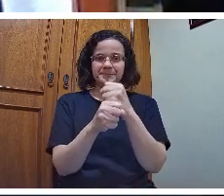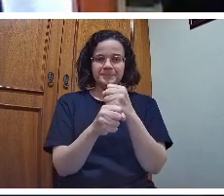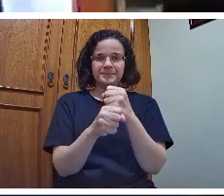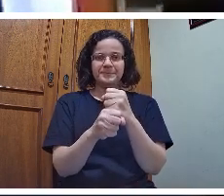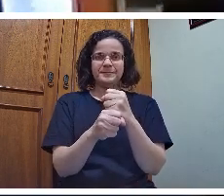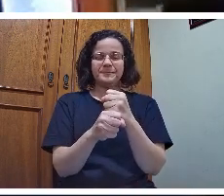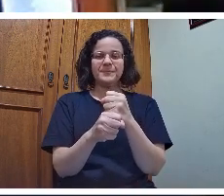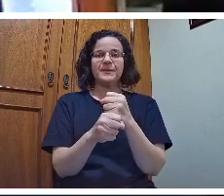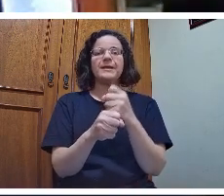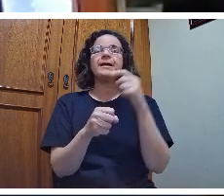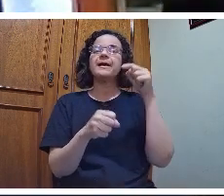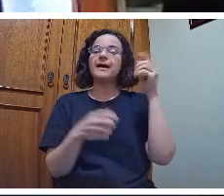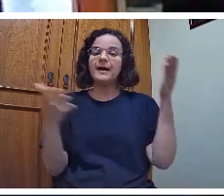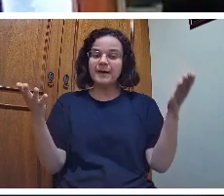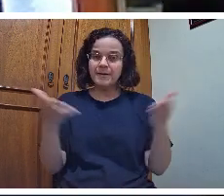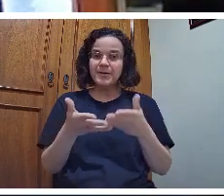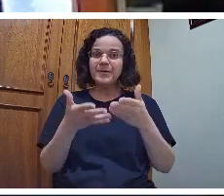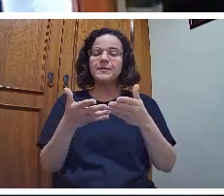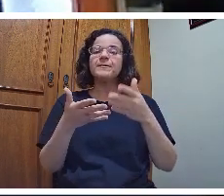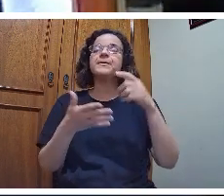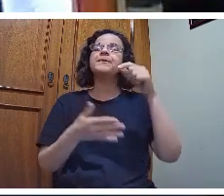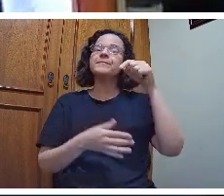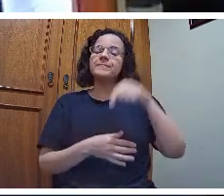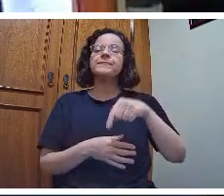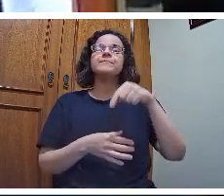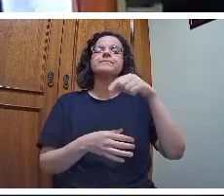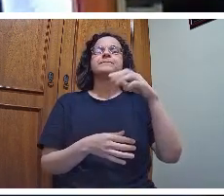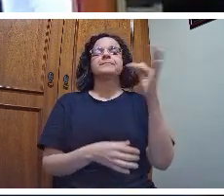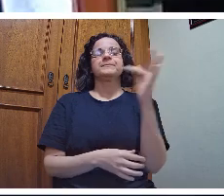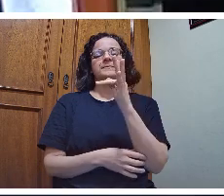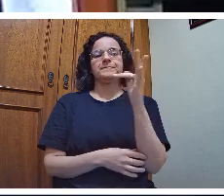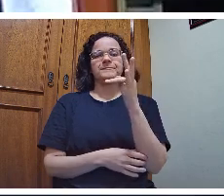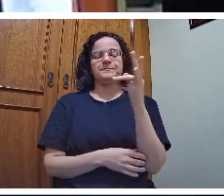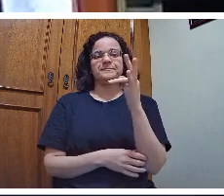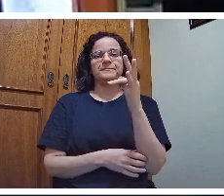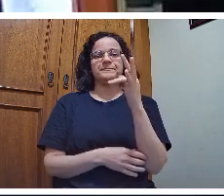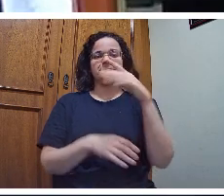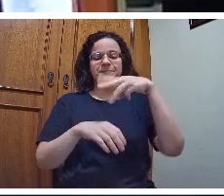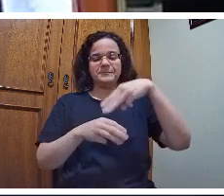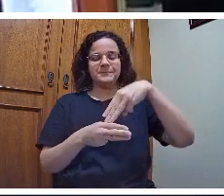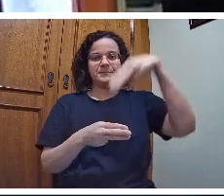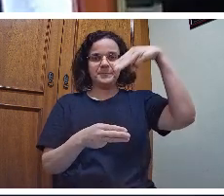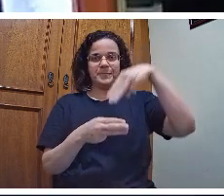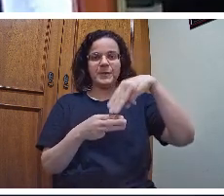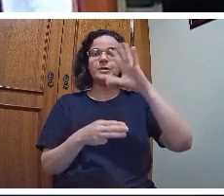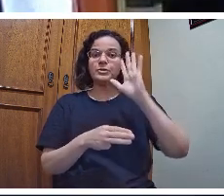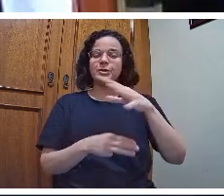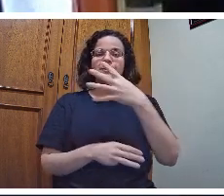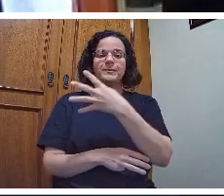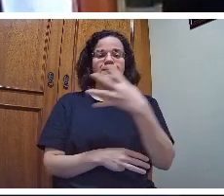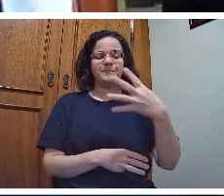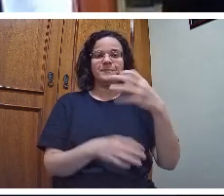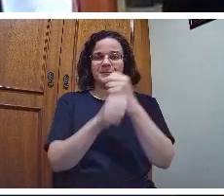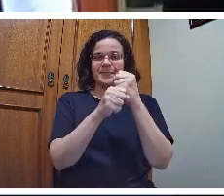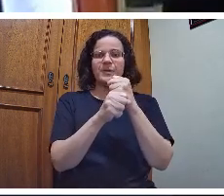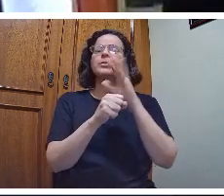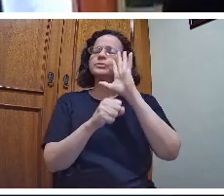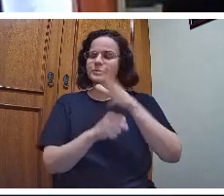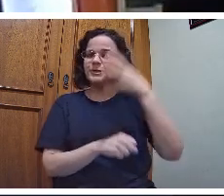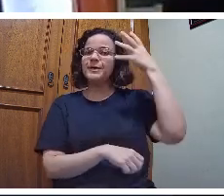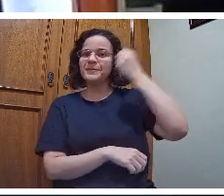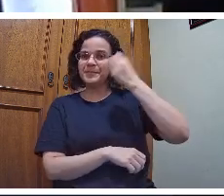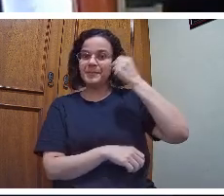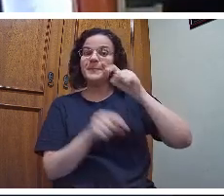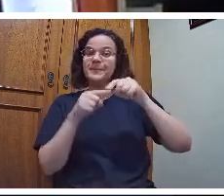e estou na Universidade Estadual de Maringá há 44 anos. Estou aposentado e continuo na